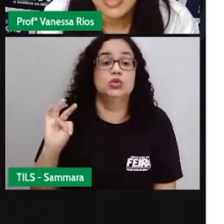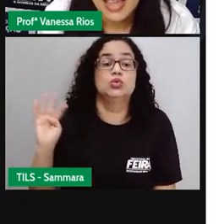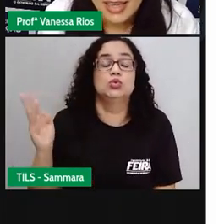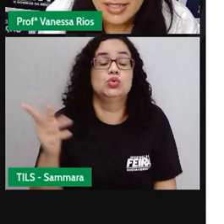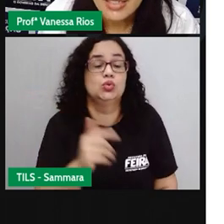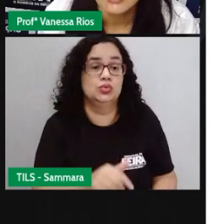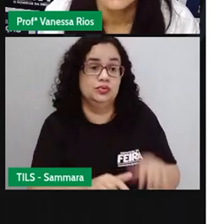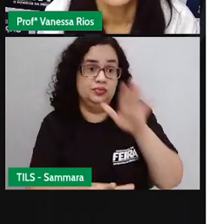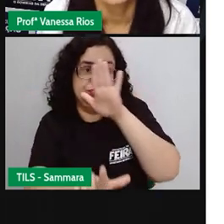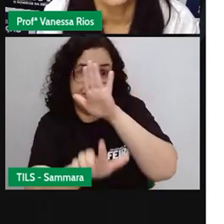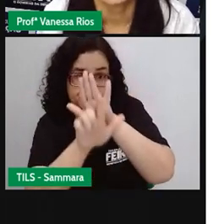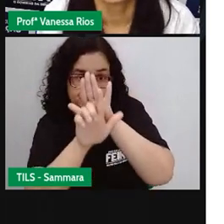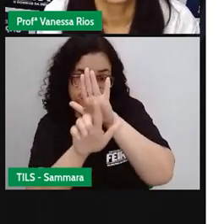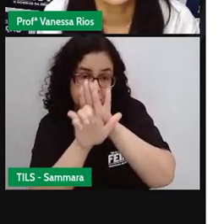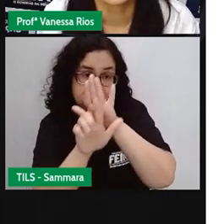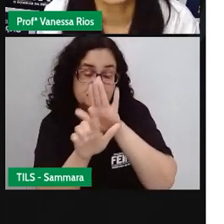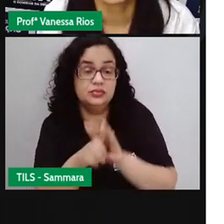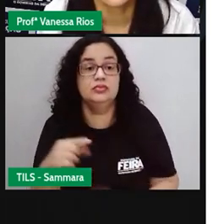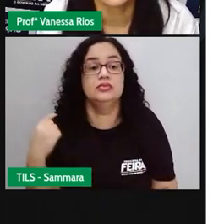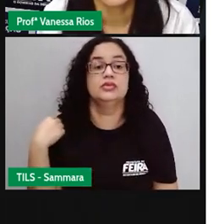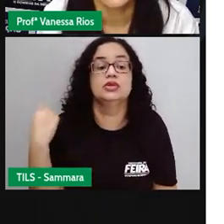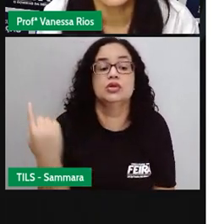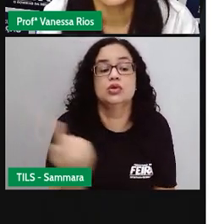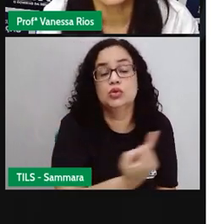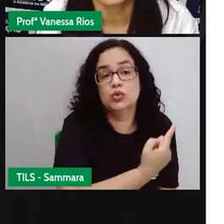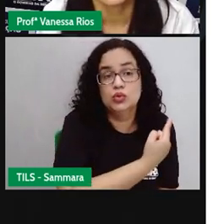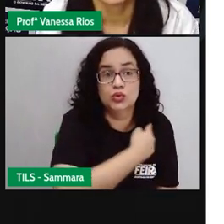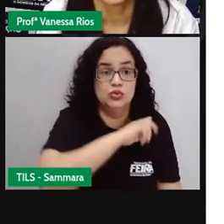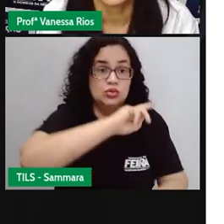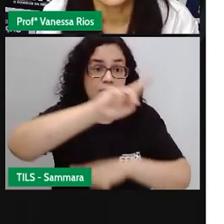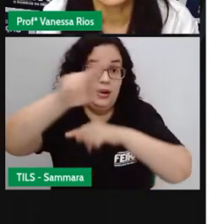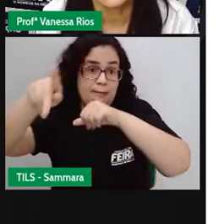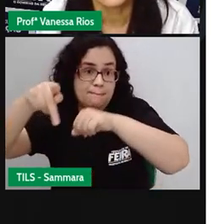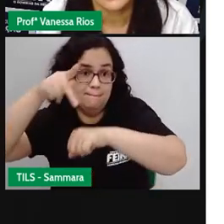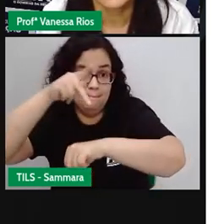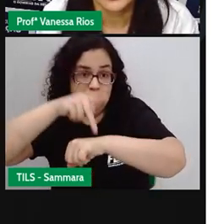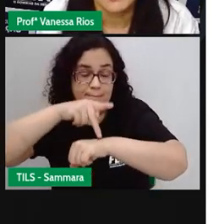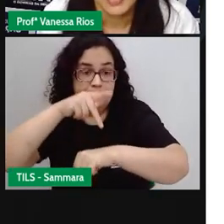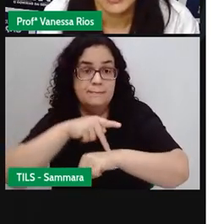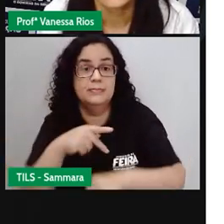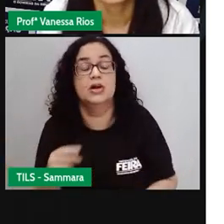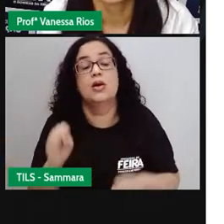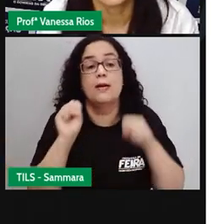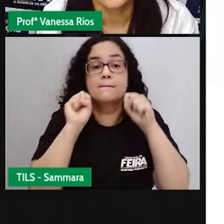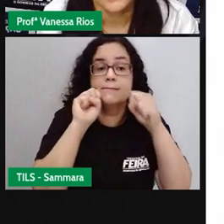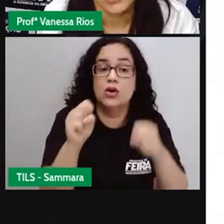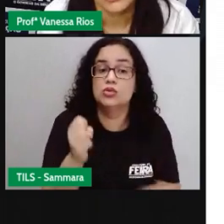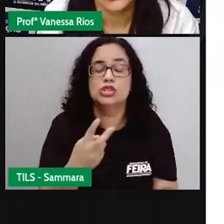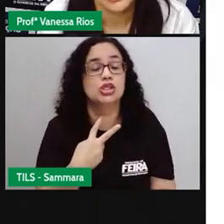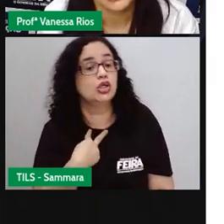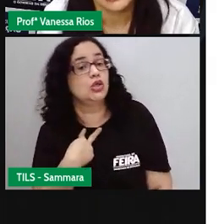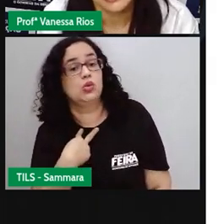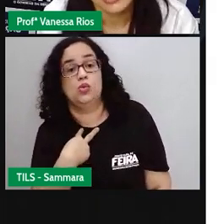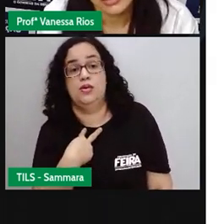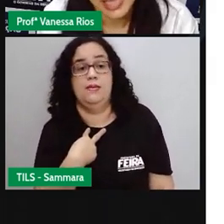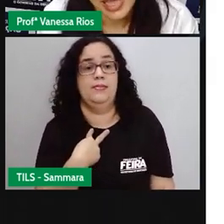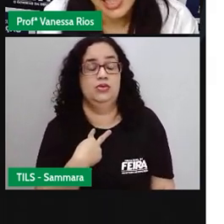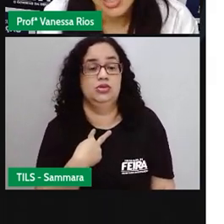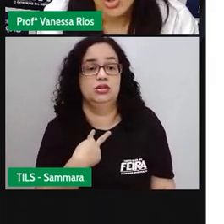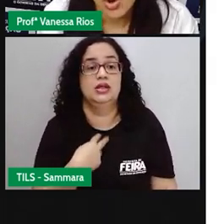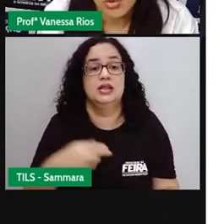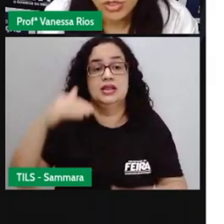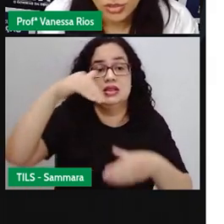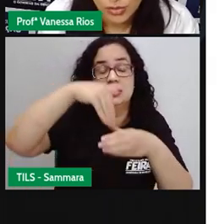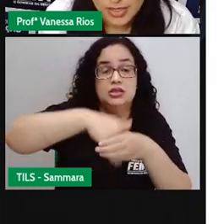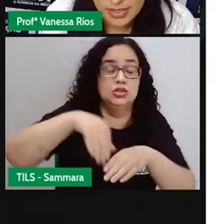as leis do nosso país. Todas as leis lá do que pode, do que não pode, está lá dentro